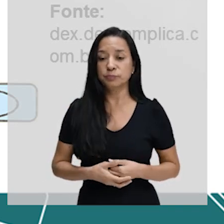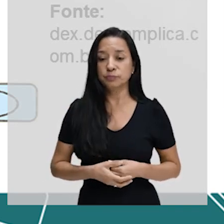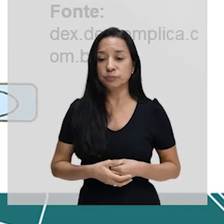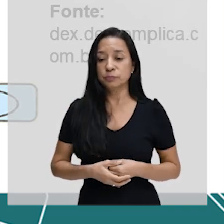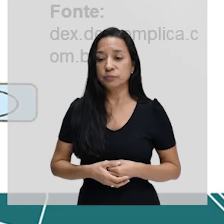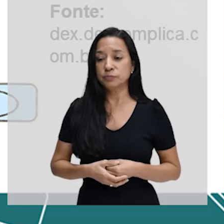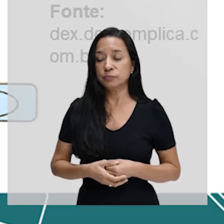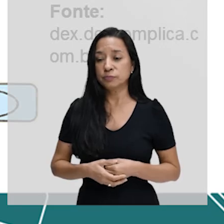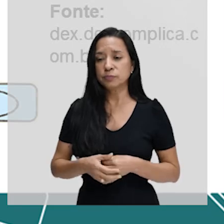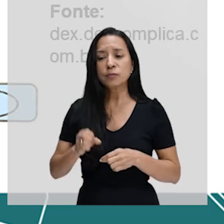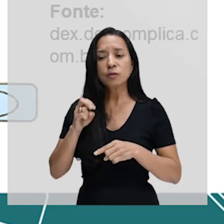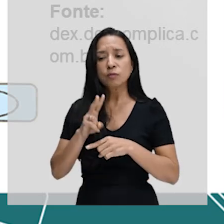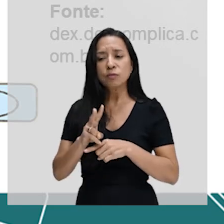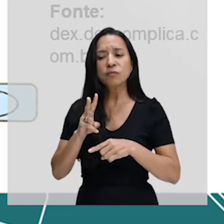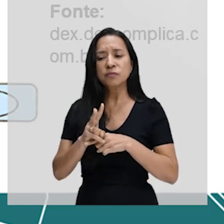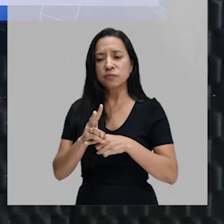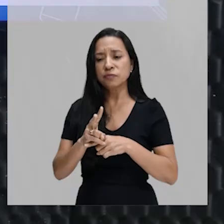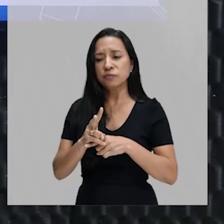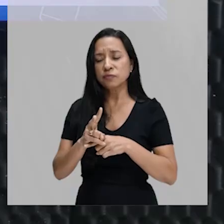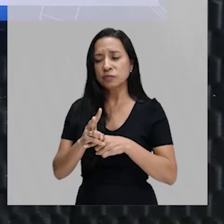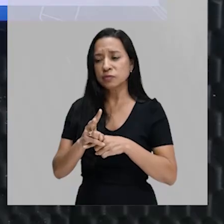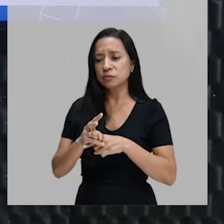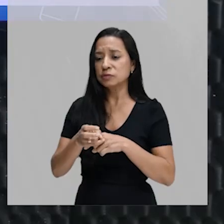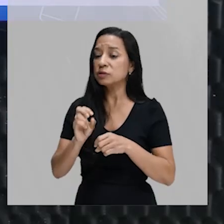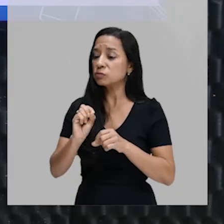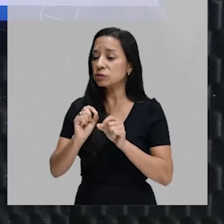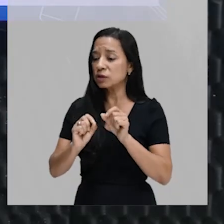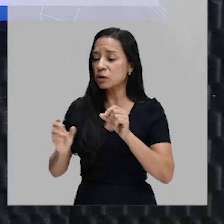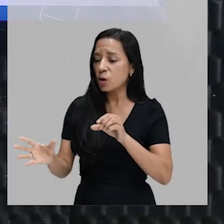é um vírus que infecta a bactéria.